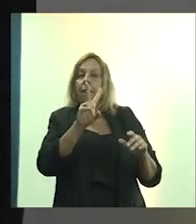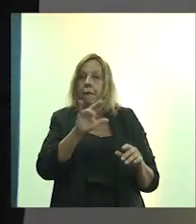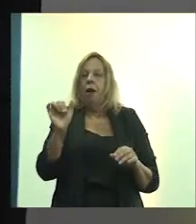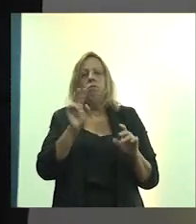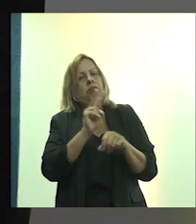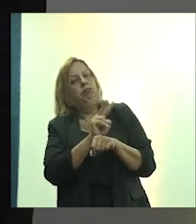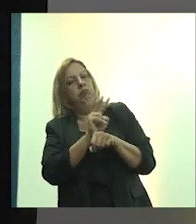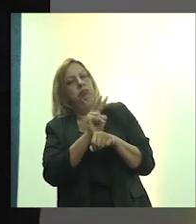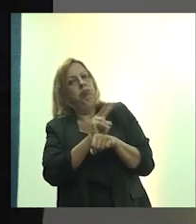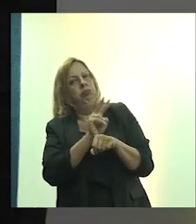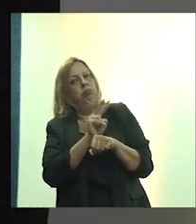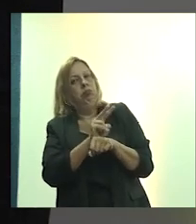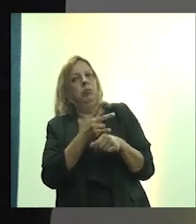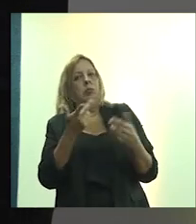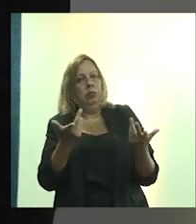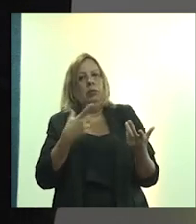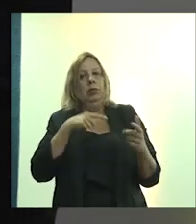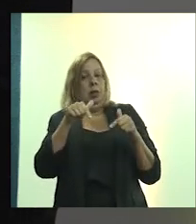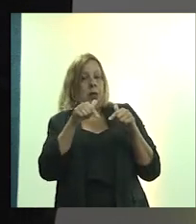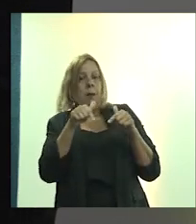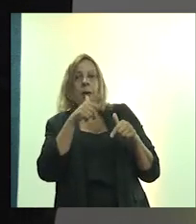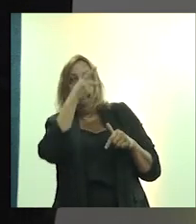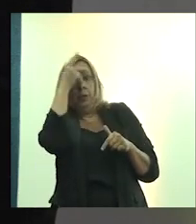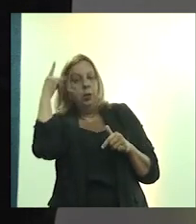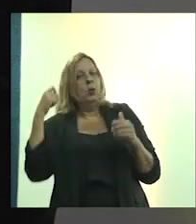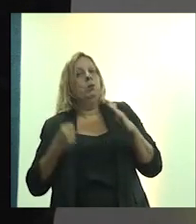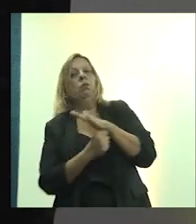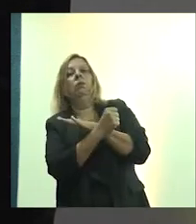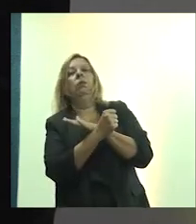benefícios sociais para os nossos colegas.